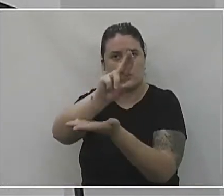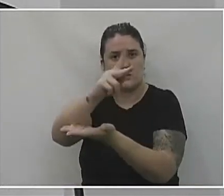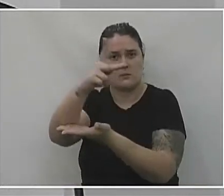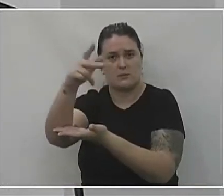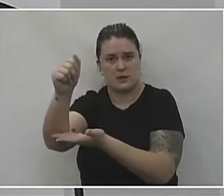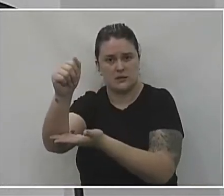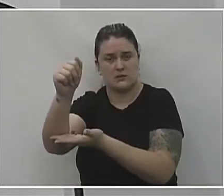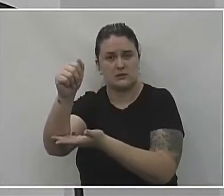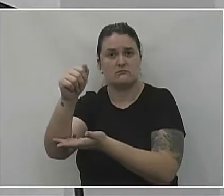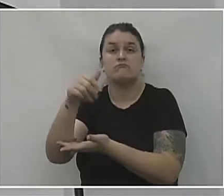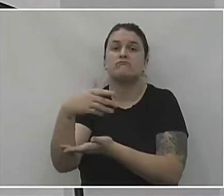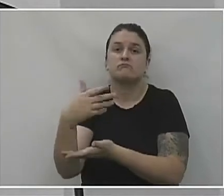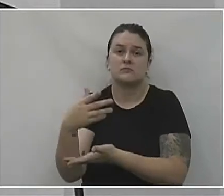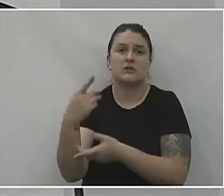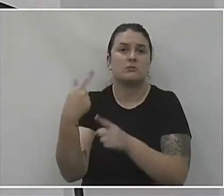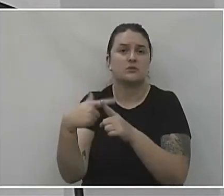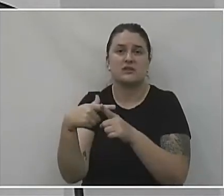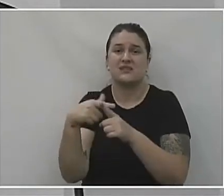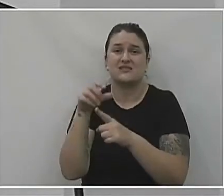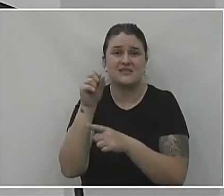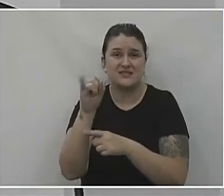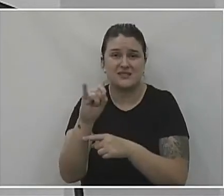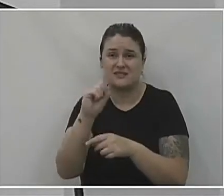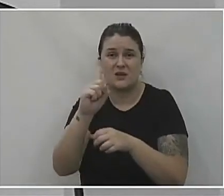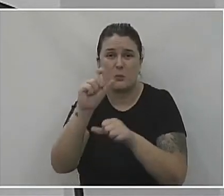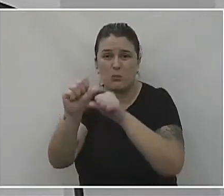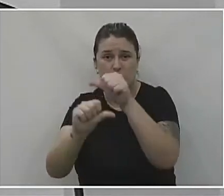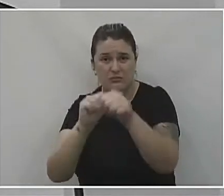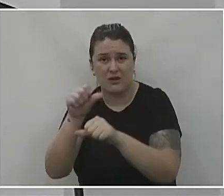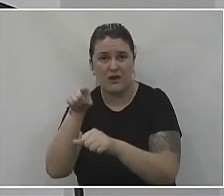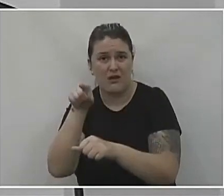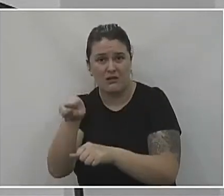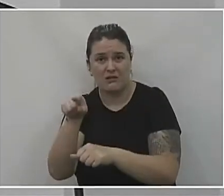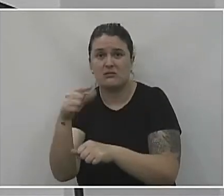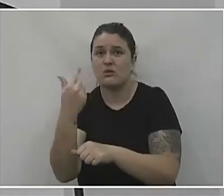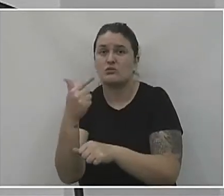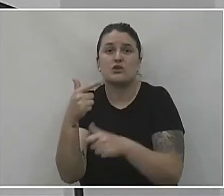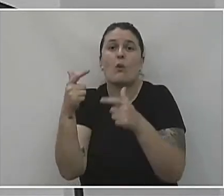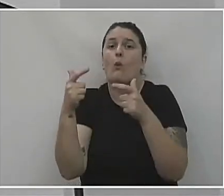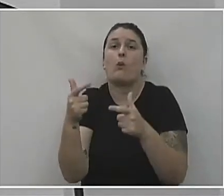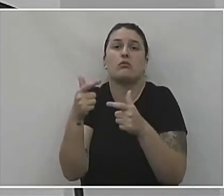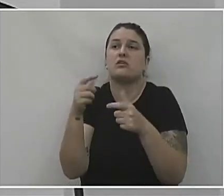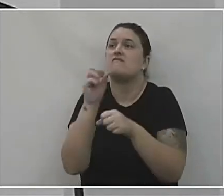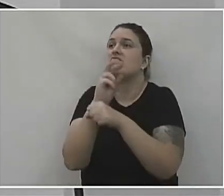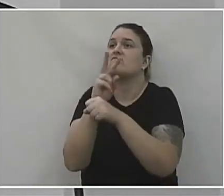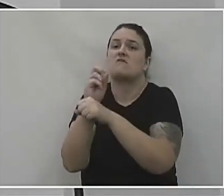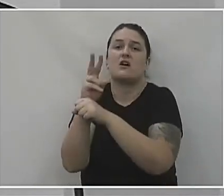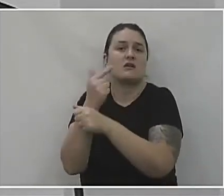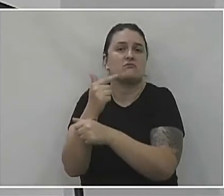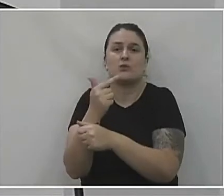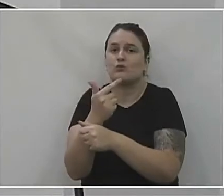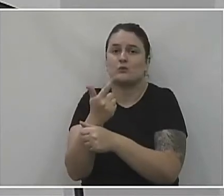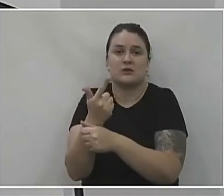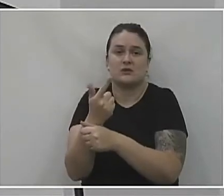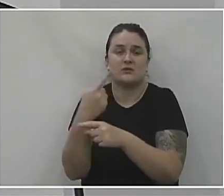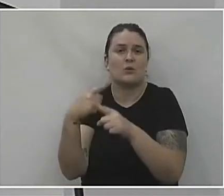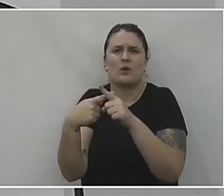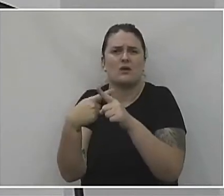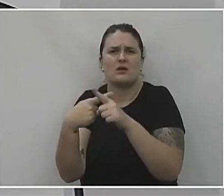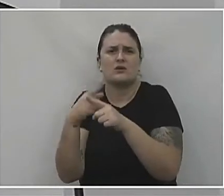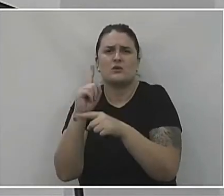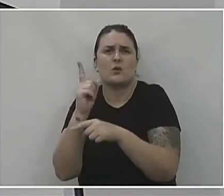Se não fosse isso, nós não teríamos aonde colocar os pacientes, porque eles não tinham para onde ir. Não era só